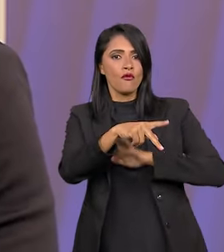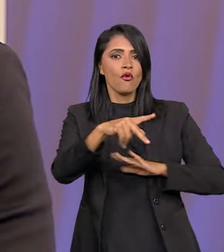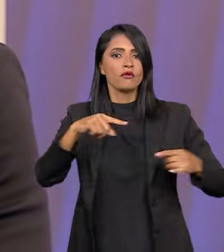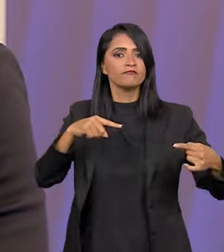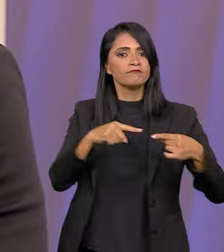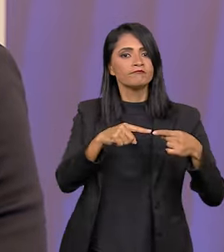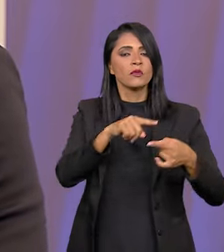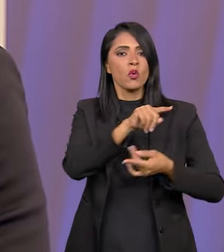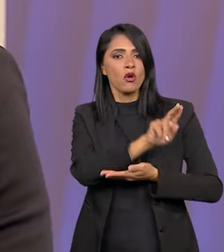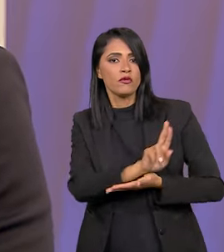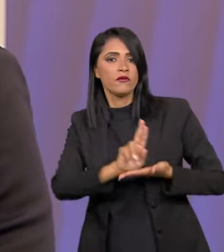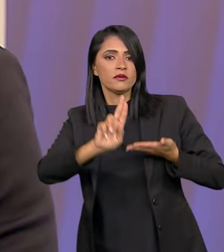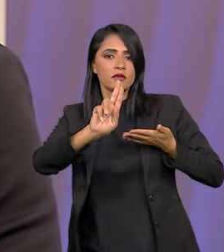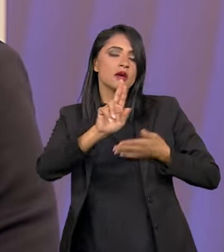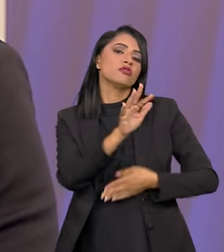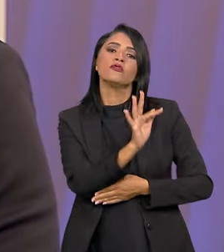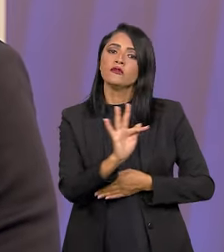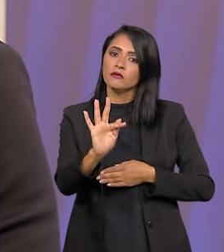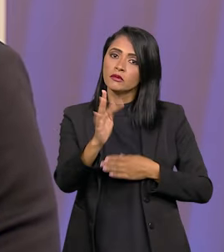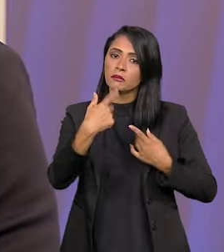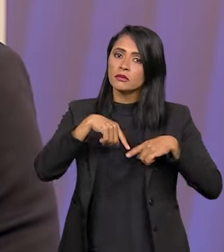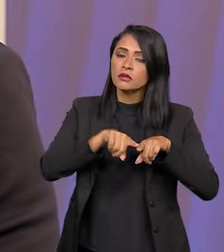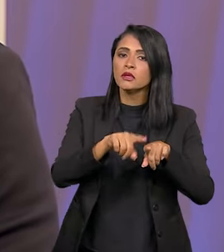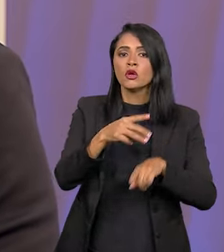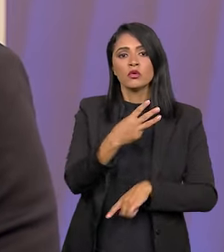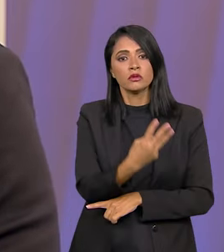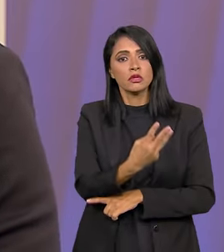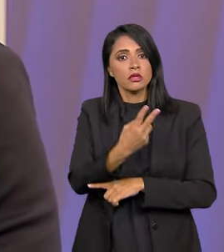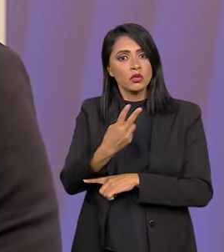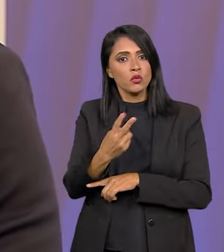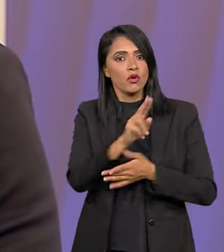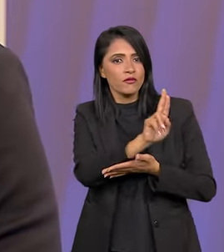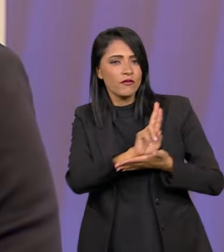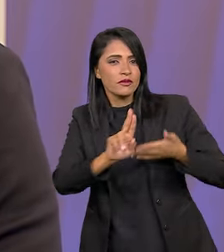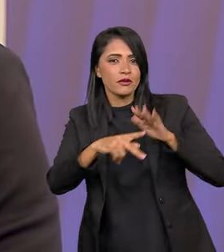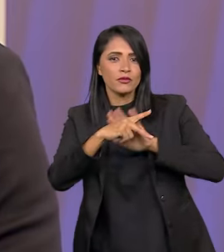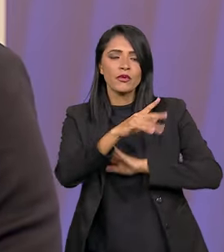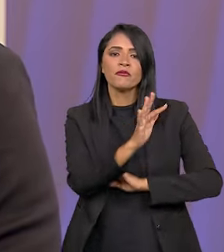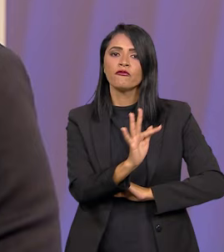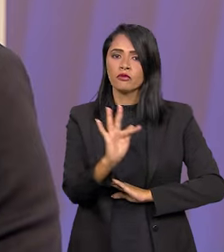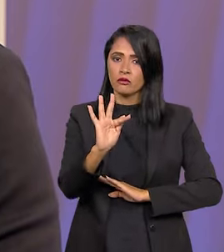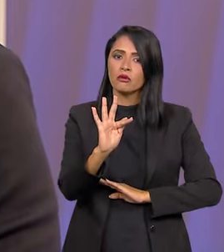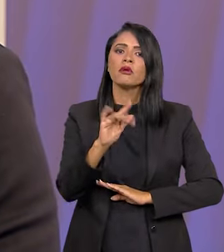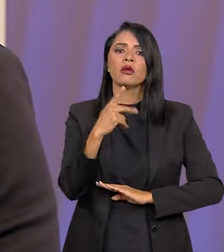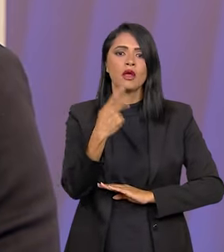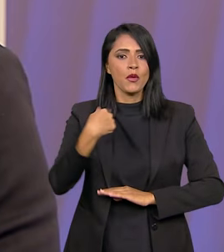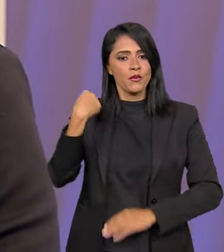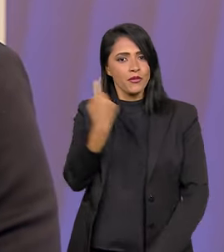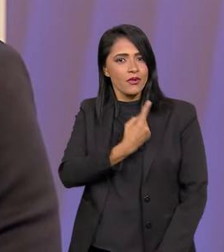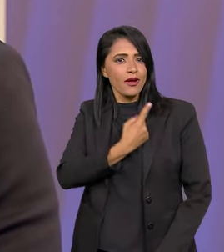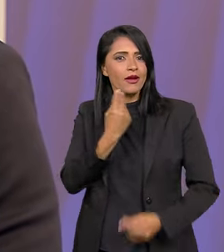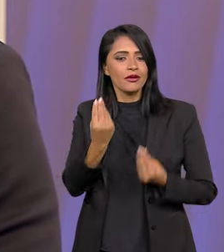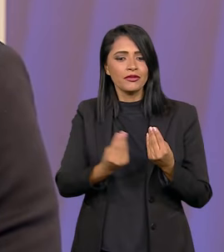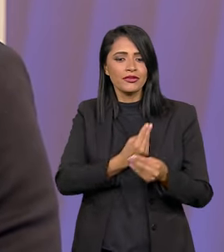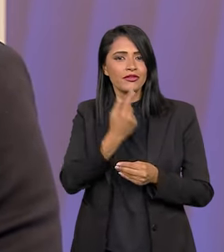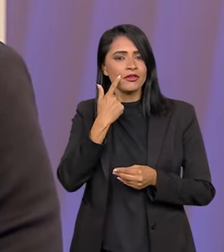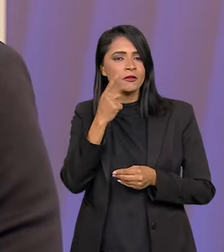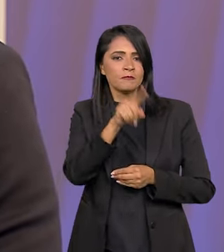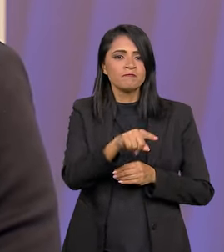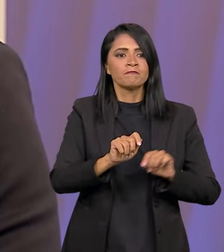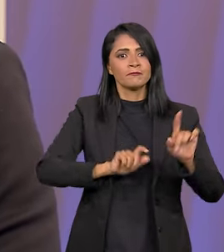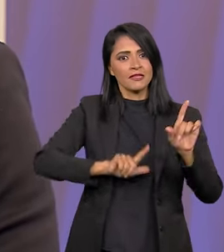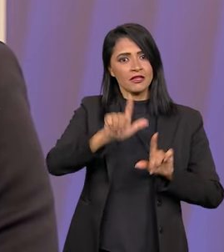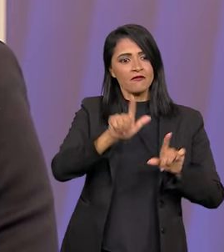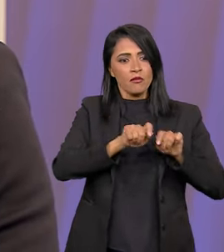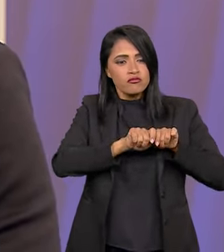envolvendo as universidades federais. Então, a gente fez parcerias com 32 universidades federais. E para a gente